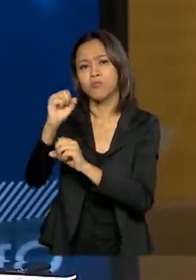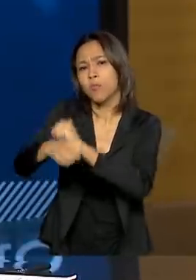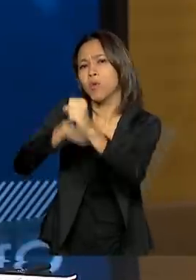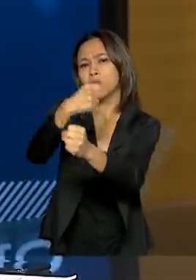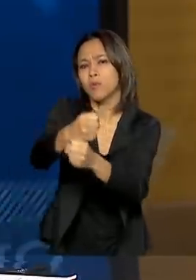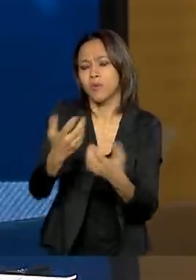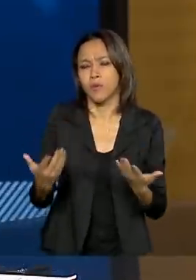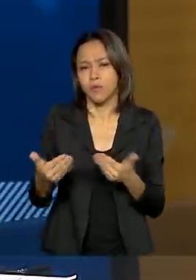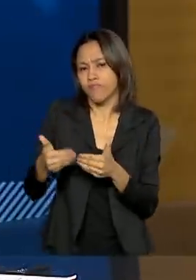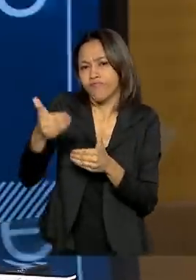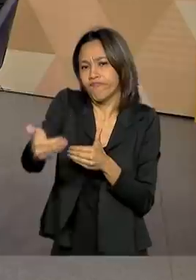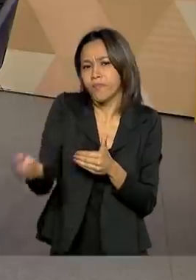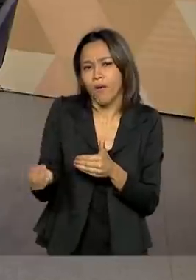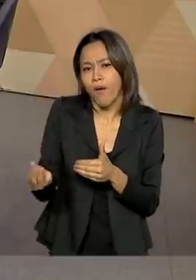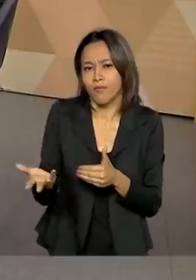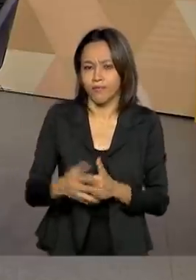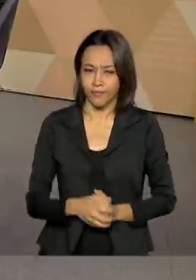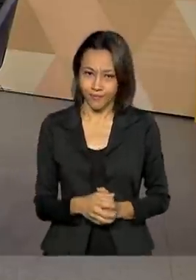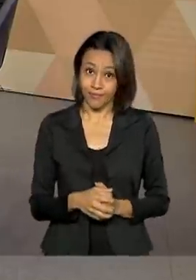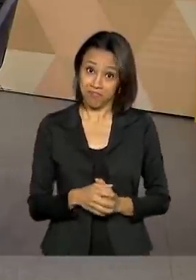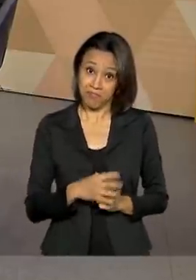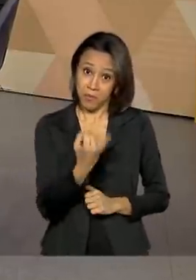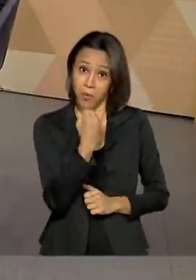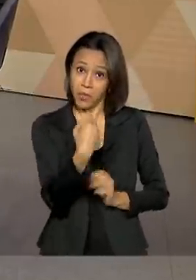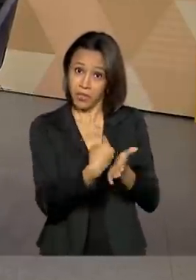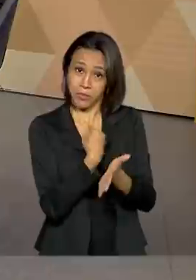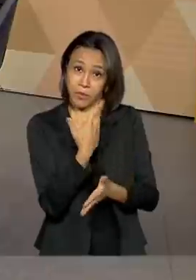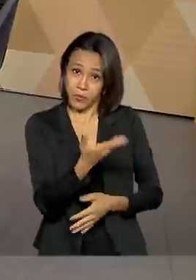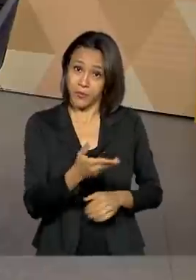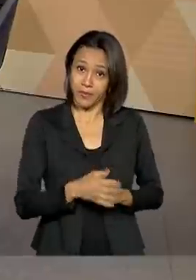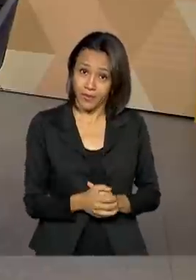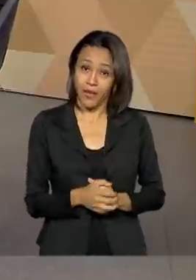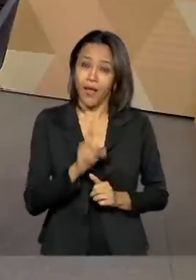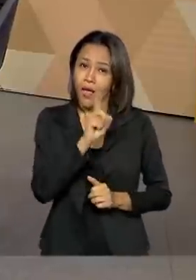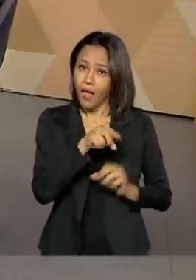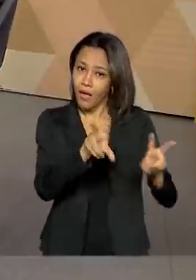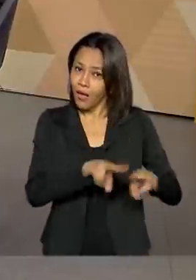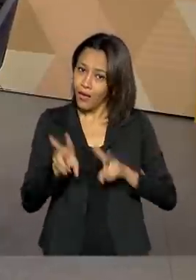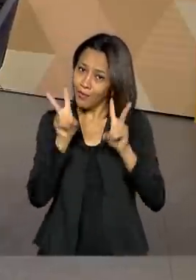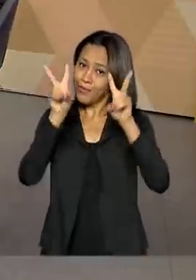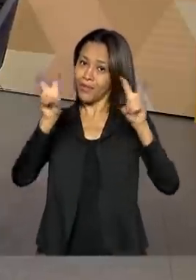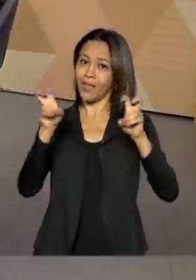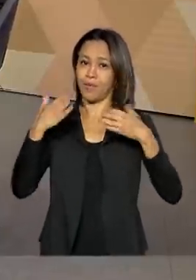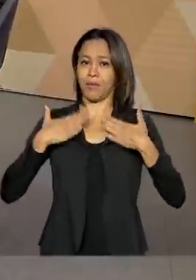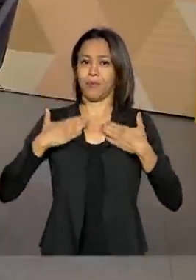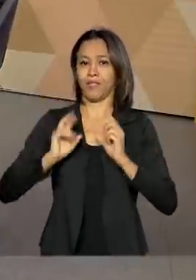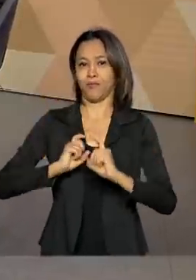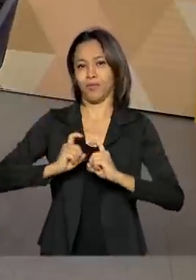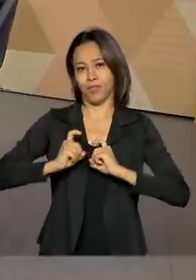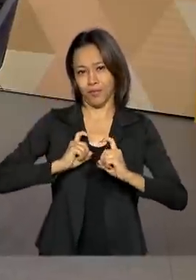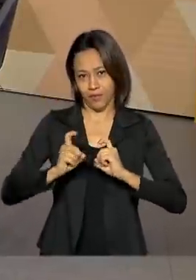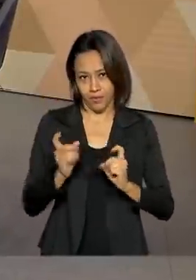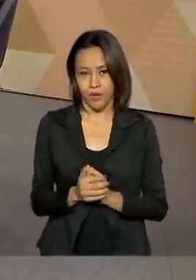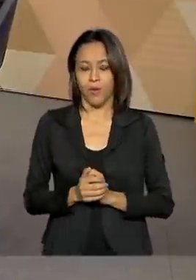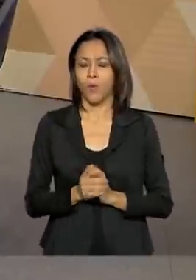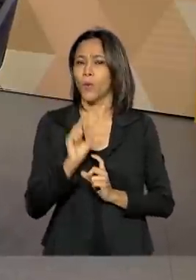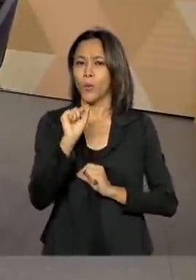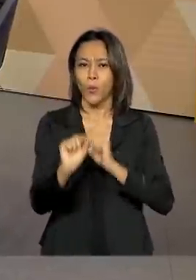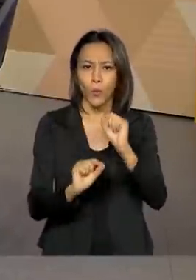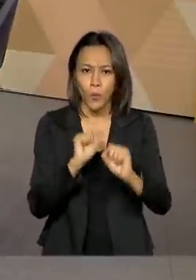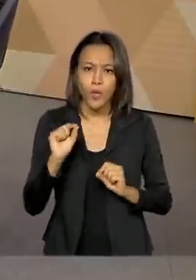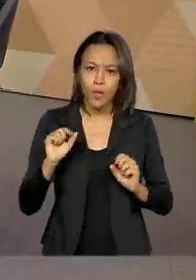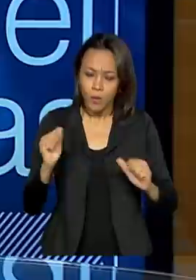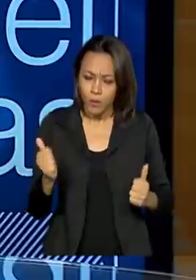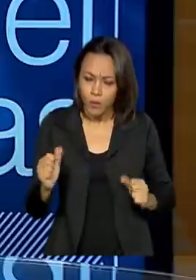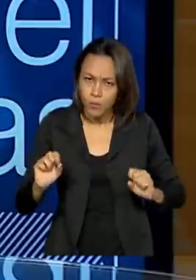para esse segundo momento? Muito importante a sua pergunta aí, porque é uma das pautas da minha administração. o fortalecimento do etno